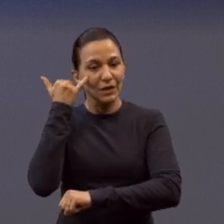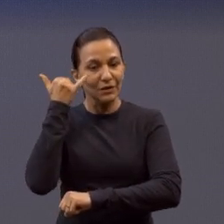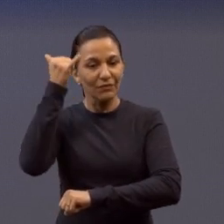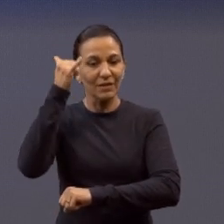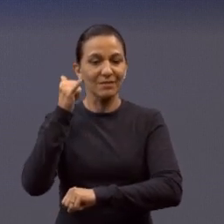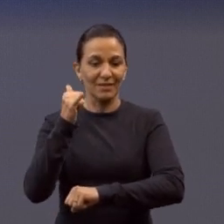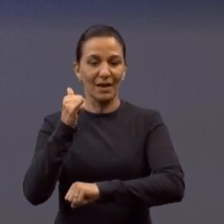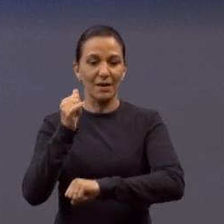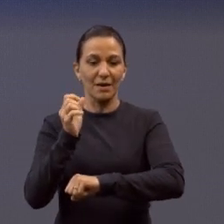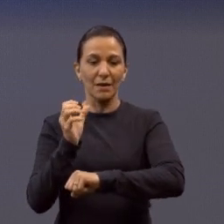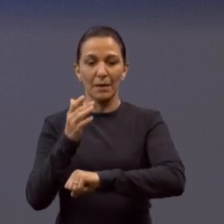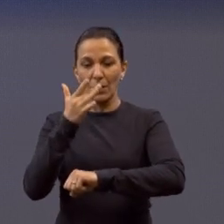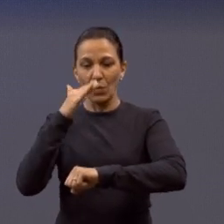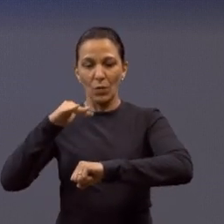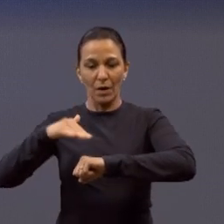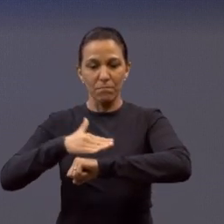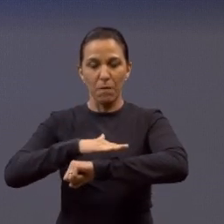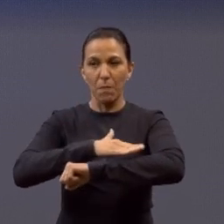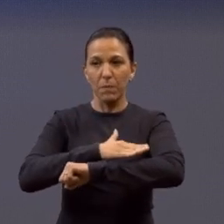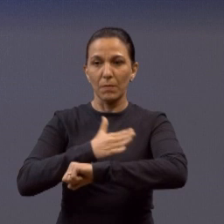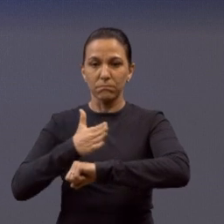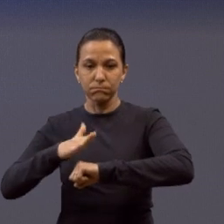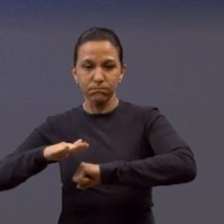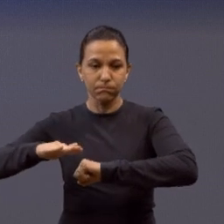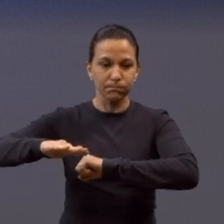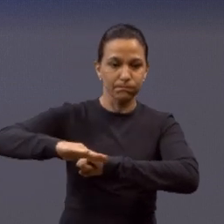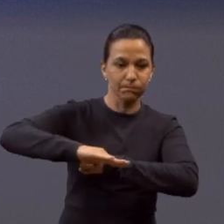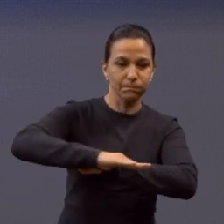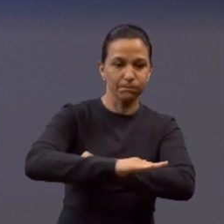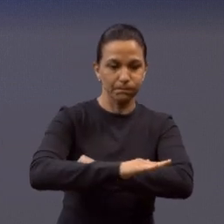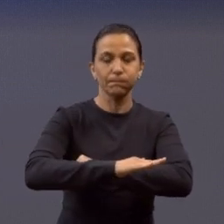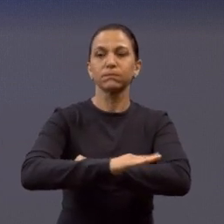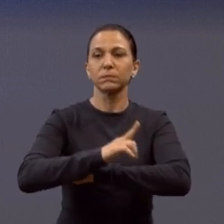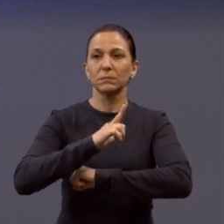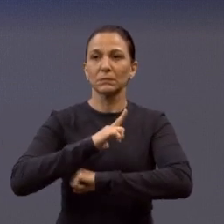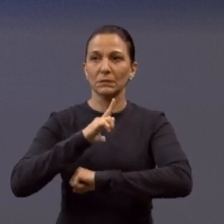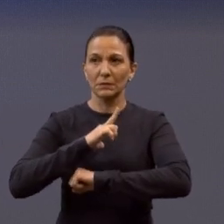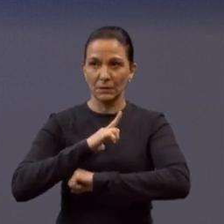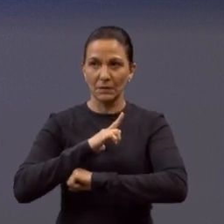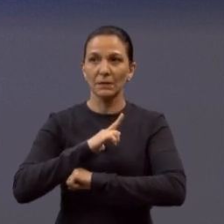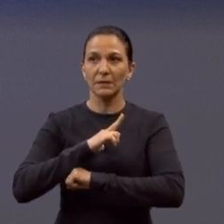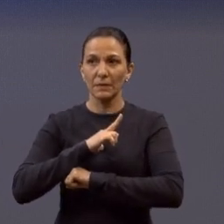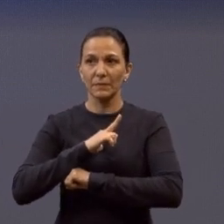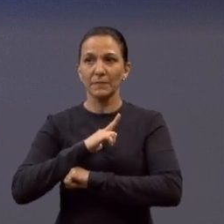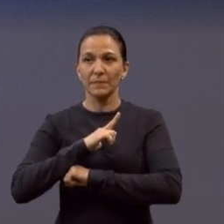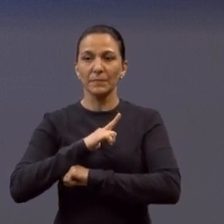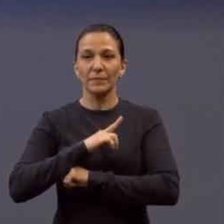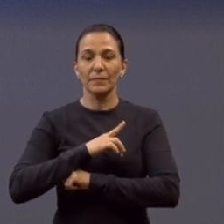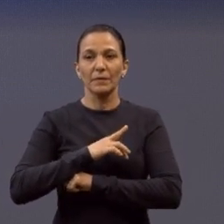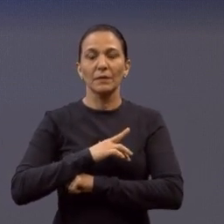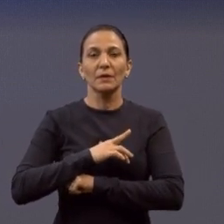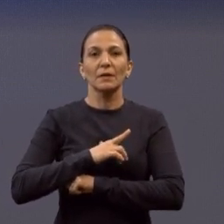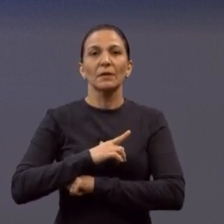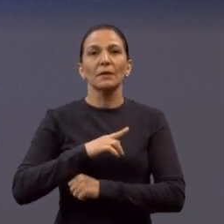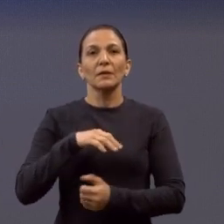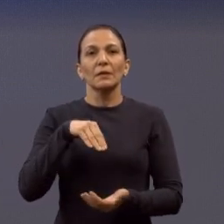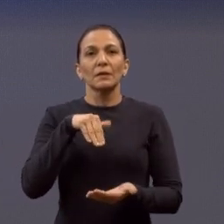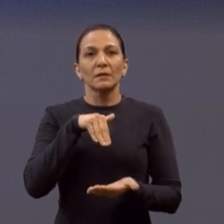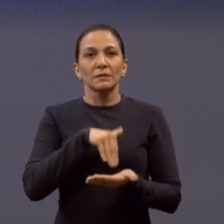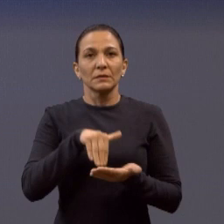às esquerdas, que é a primeira, que é a Tonieta. Então, agradecer. O Daniel já falou que vai providenciar isso com o Nilson Carneiro.